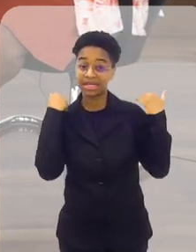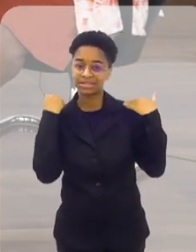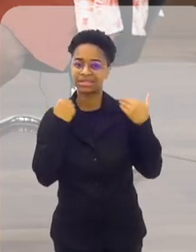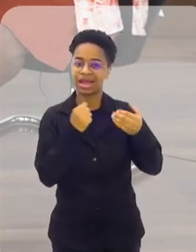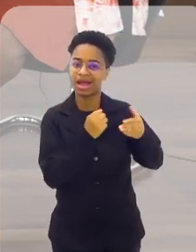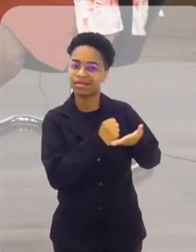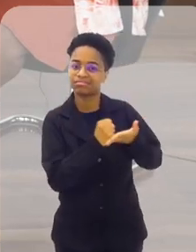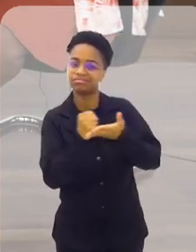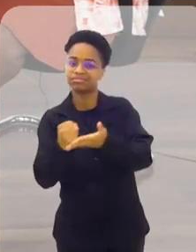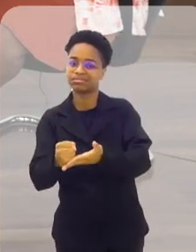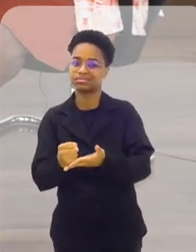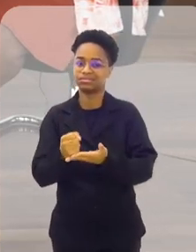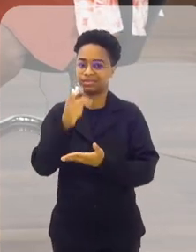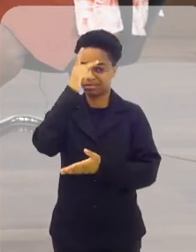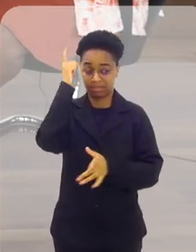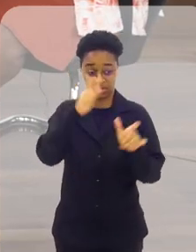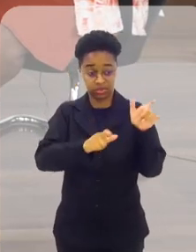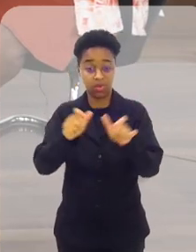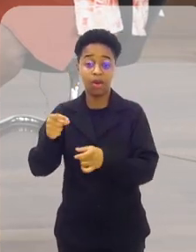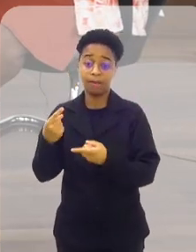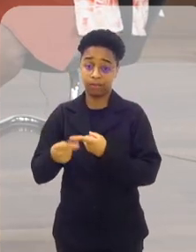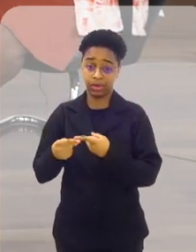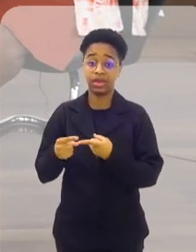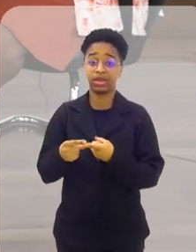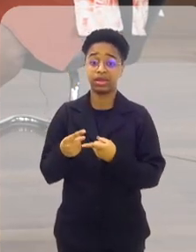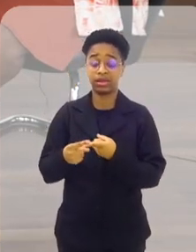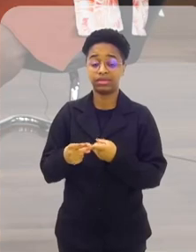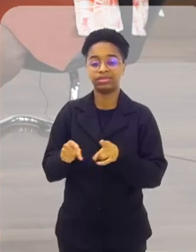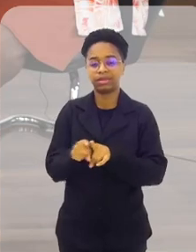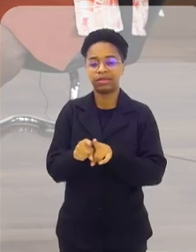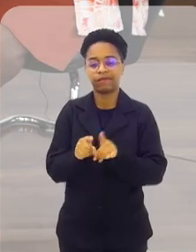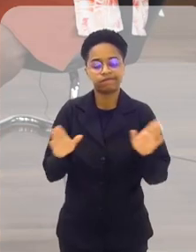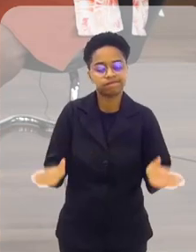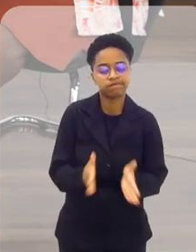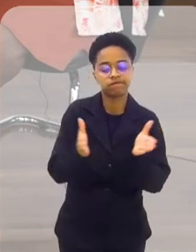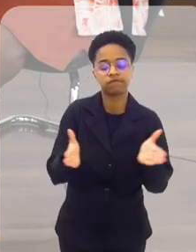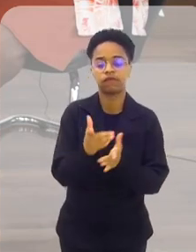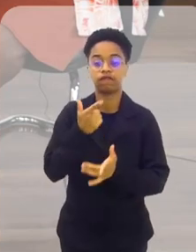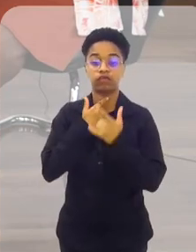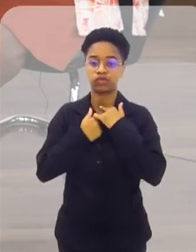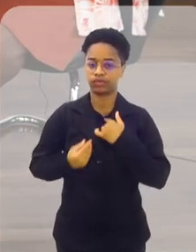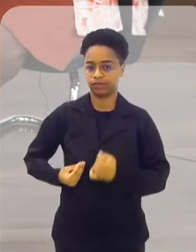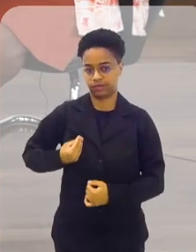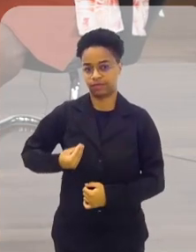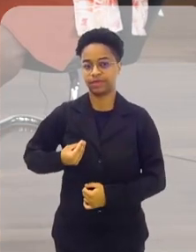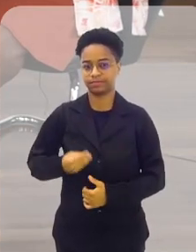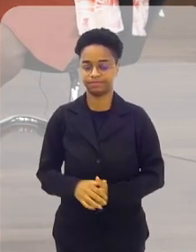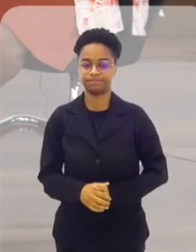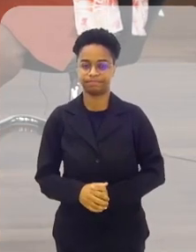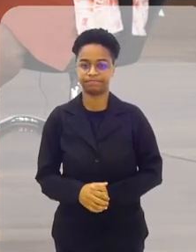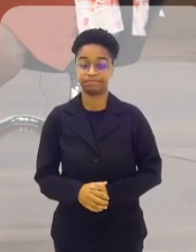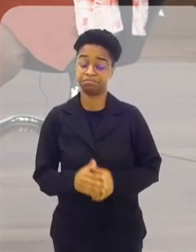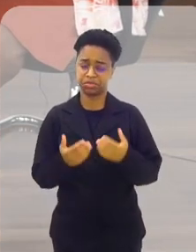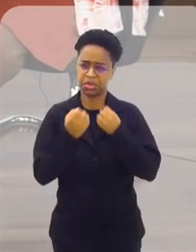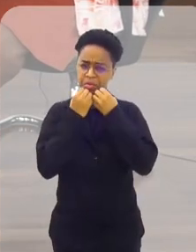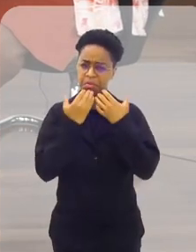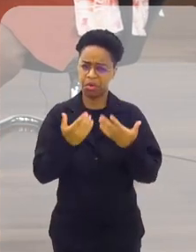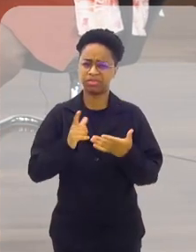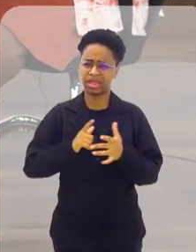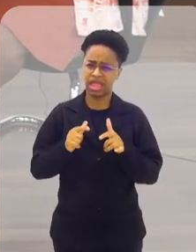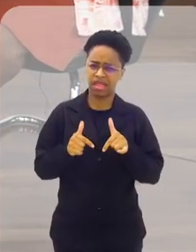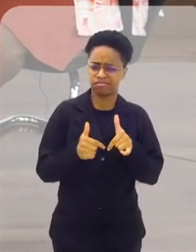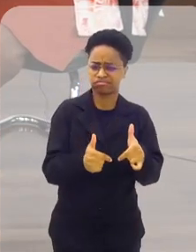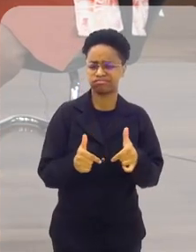idosos, né? Porque a gente também resgate dentro deles a vontade de viver. Olha, muito bem, assim,